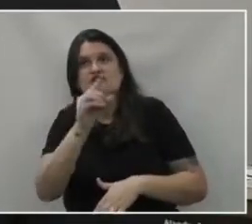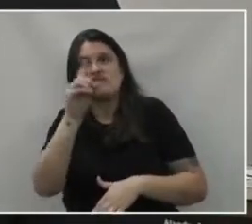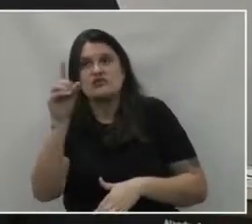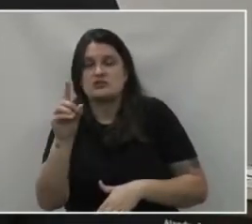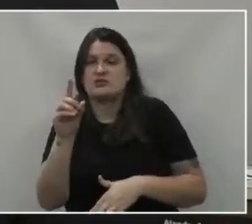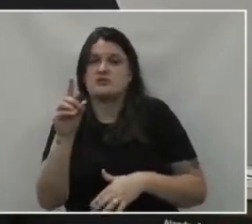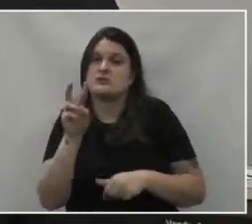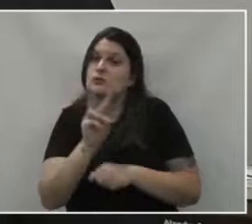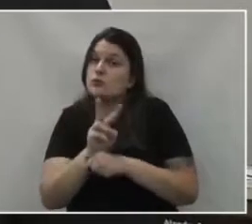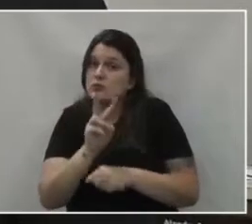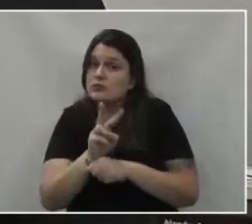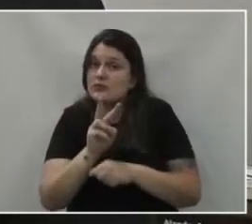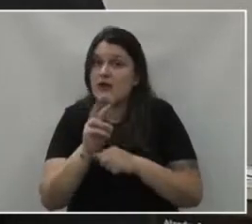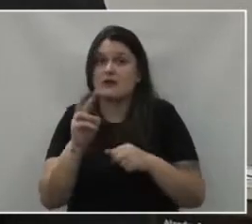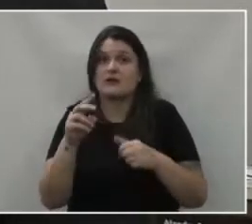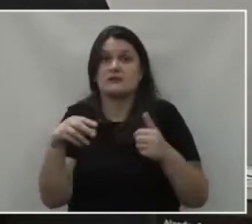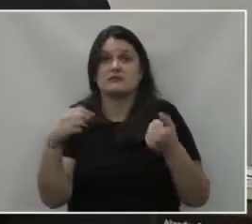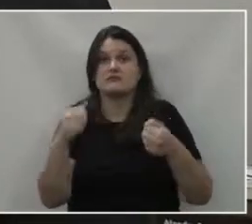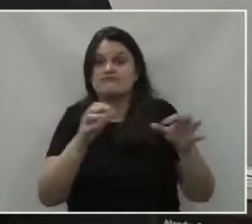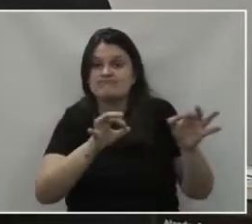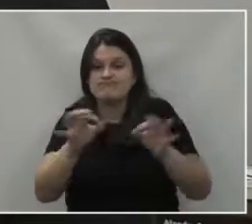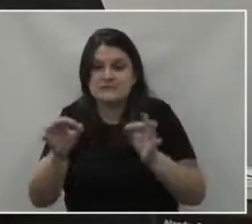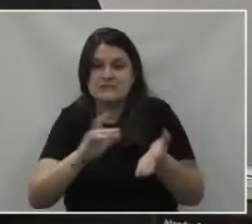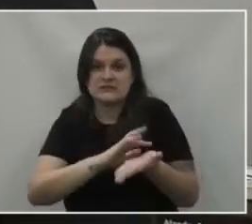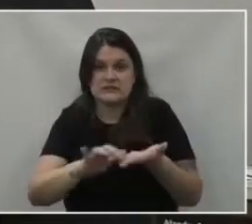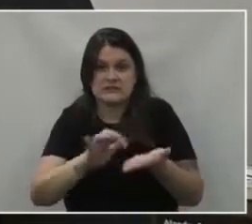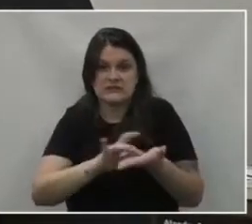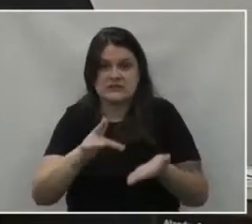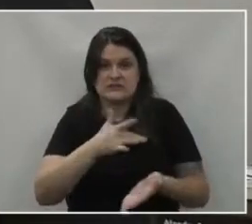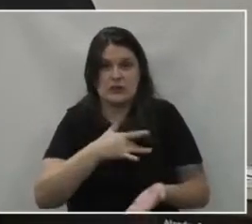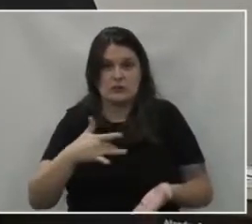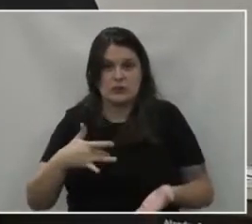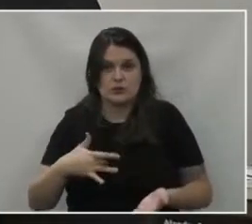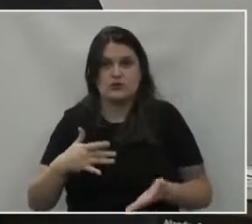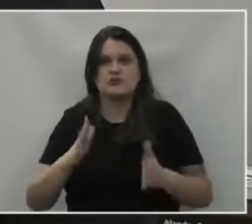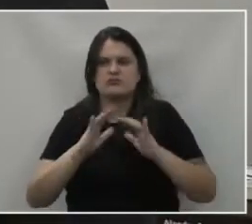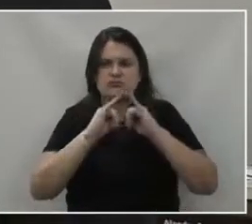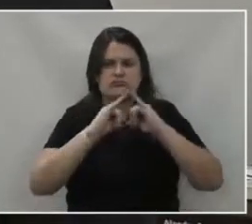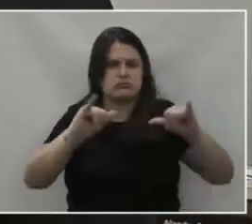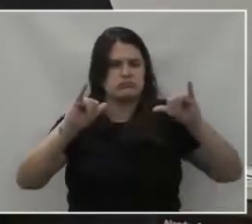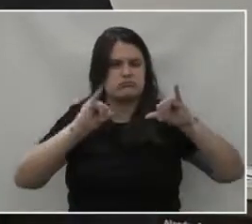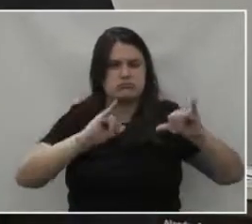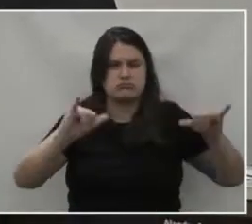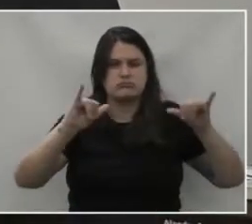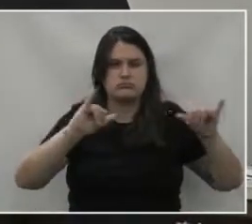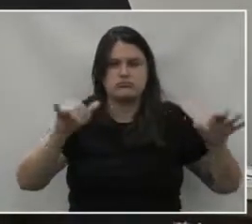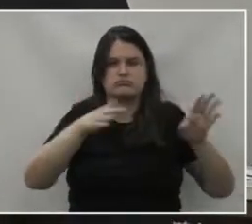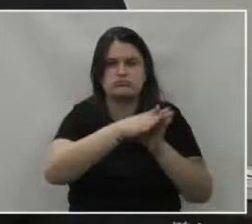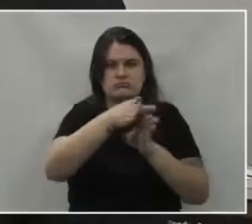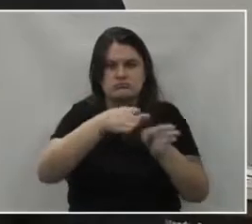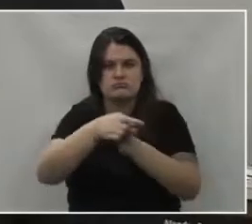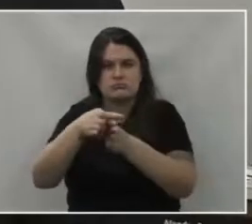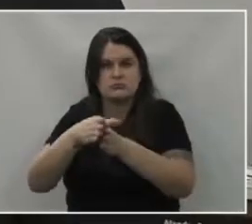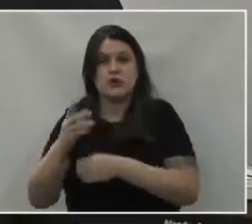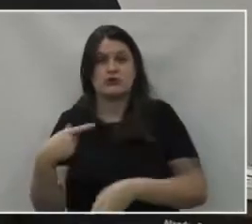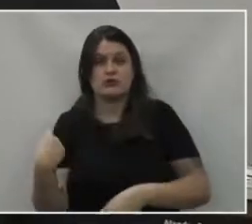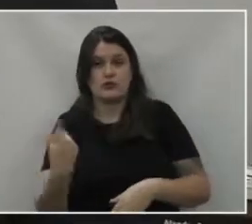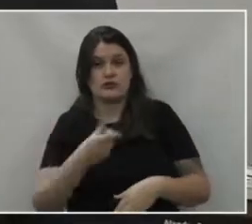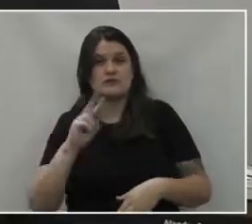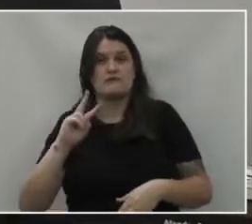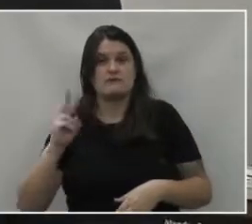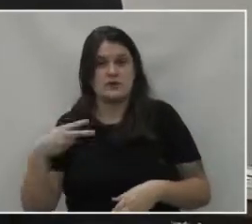as providências estão sendo tomadas, a nossa Secretaria de Saúde vem nos passando informação nós vereadores